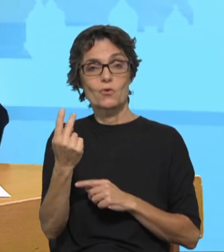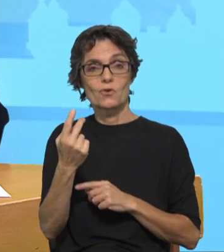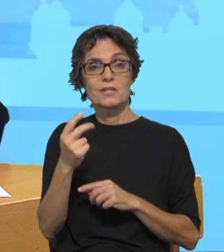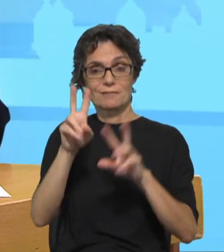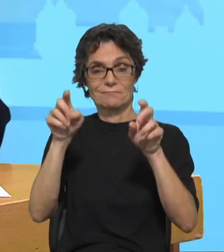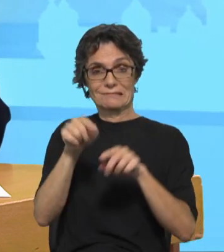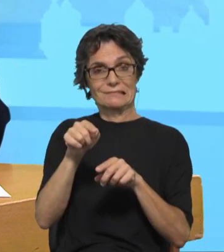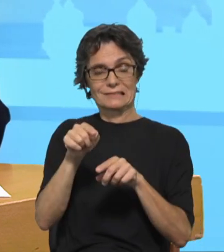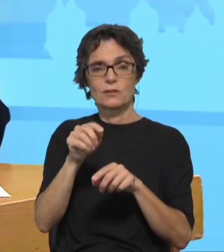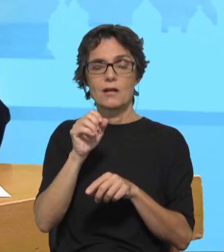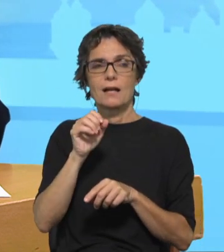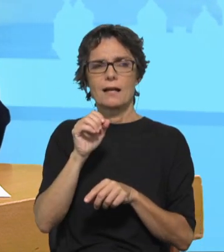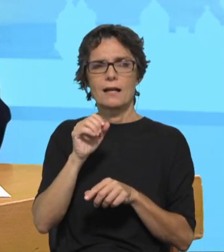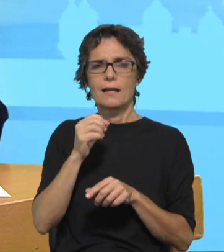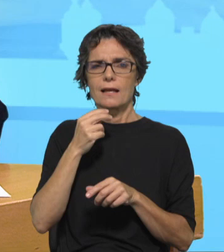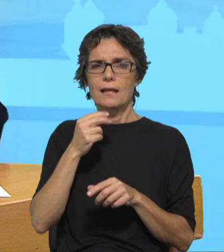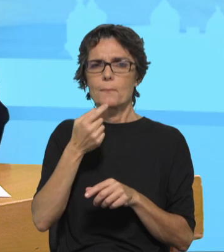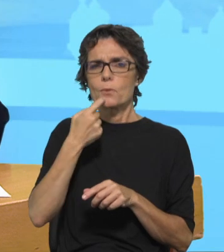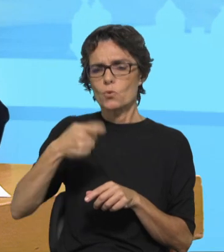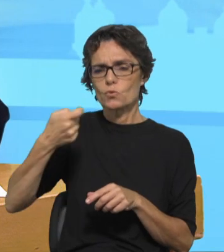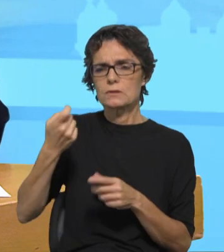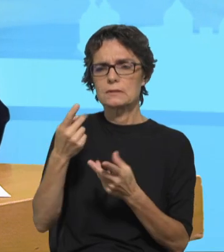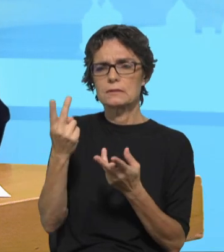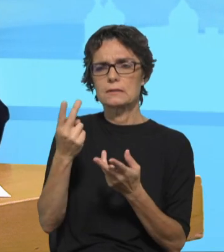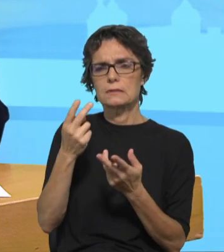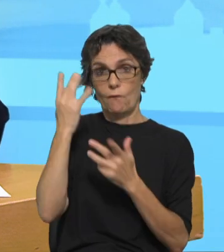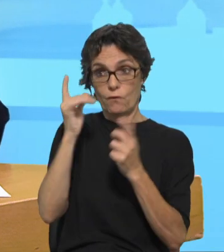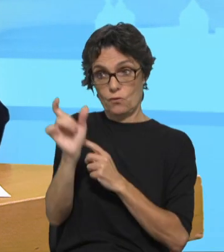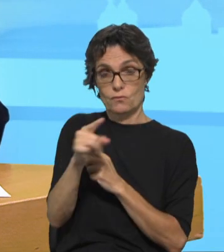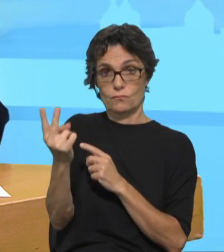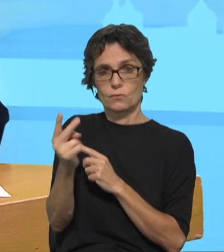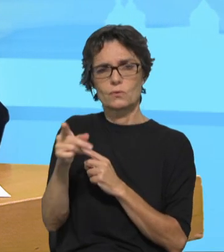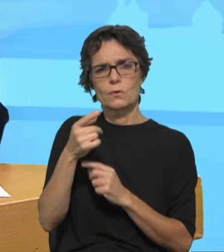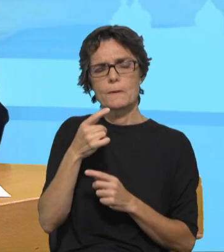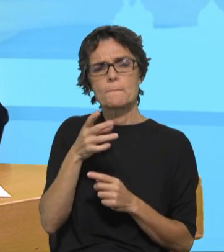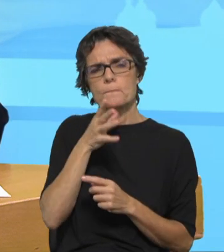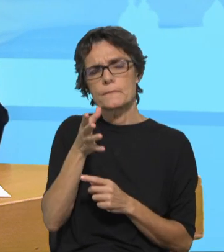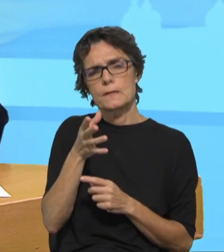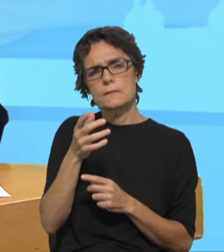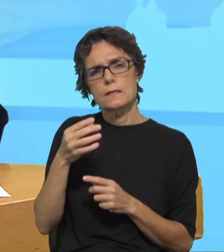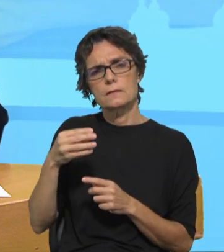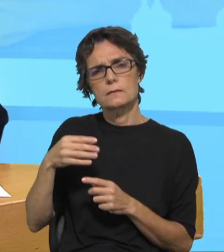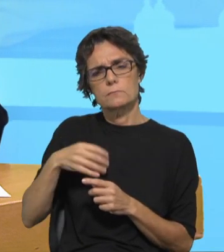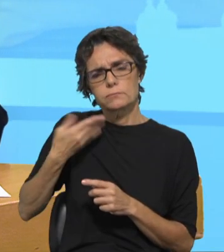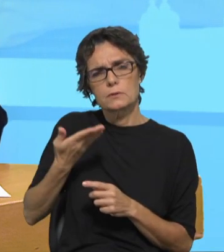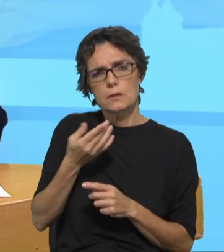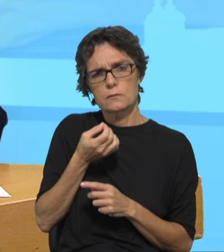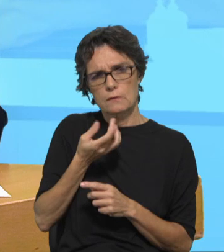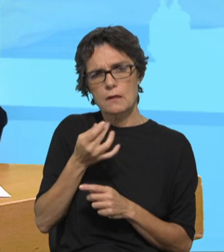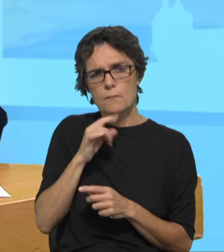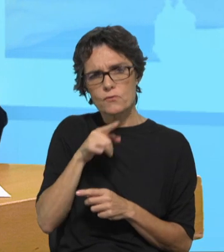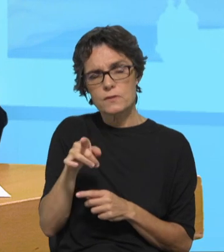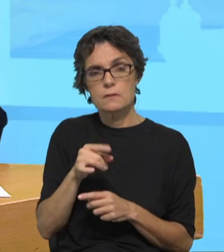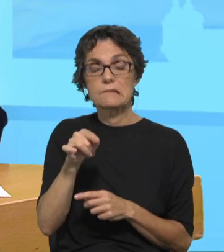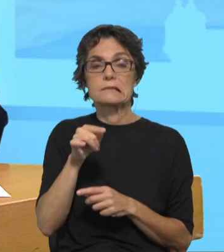o perdão ou não? Hannah Ardent coloca, sobretudo, o problema dos crimes imperdoáveis na Segunda